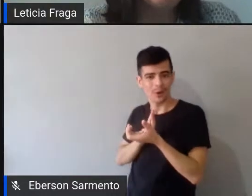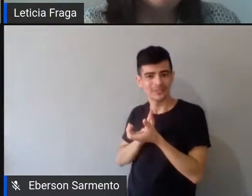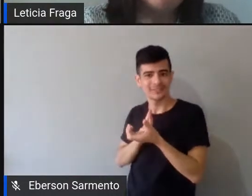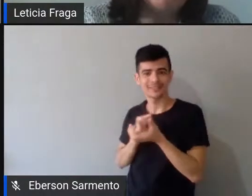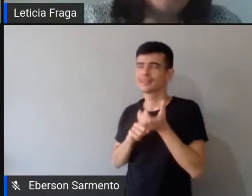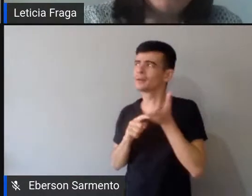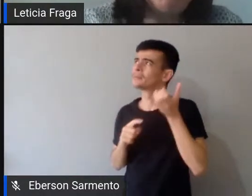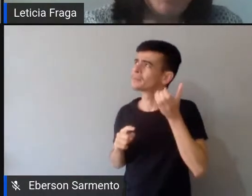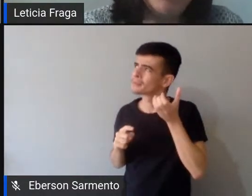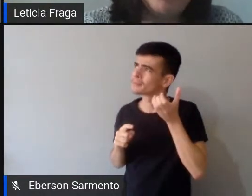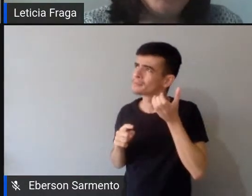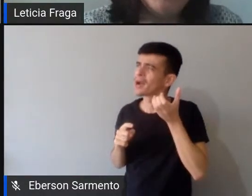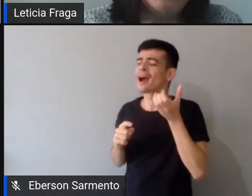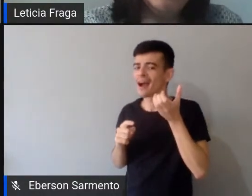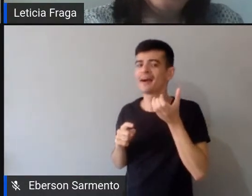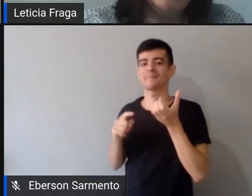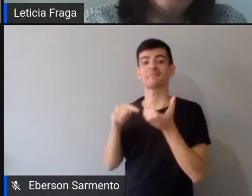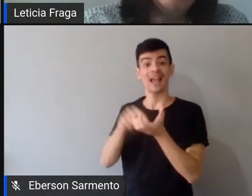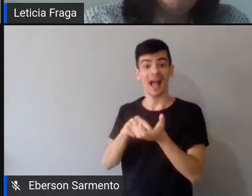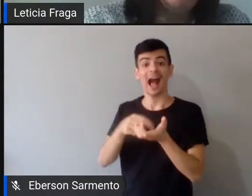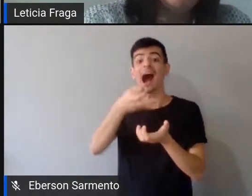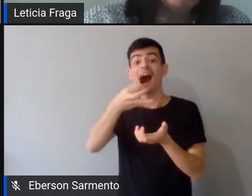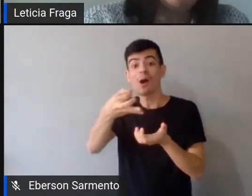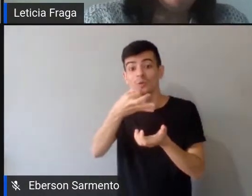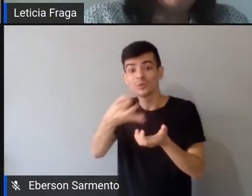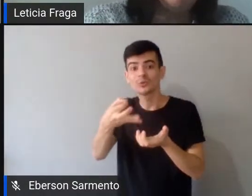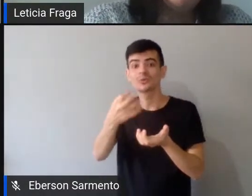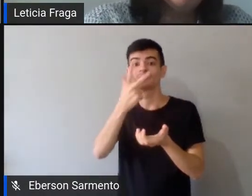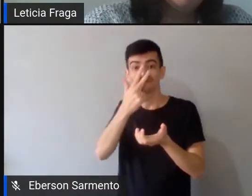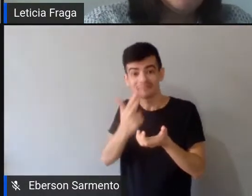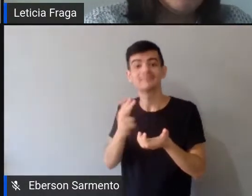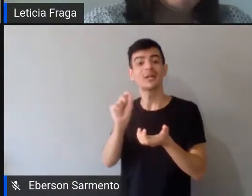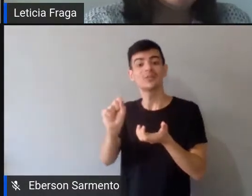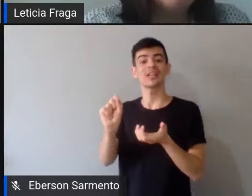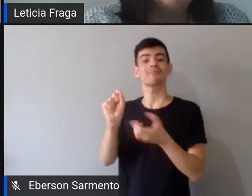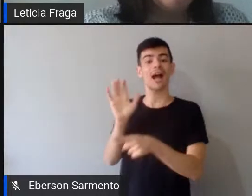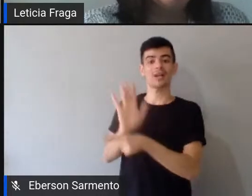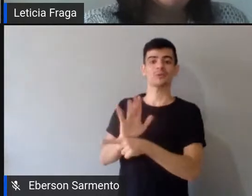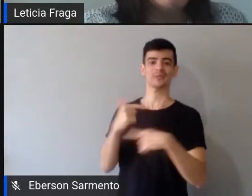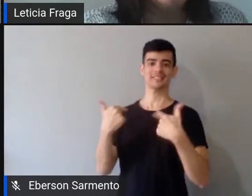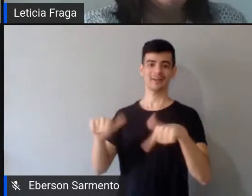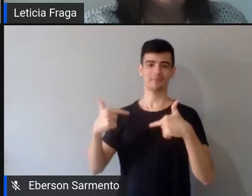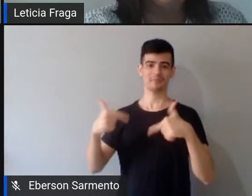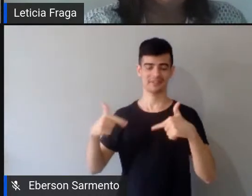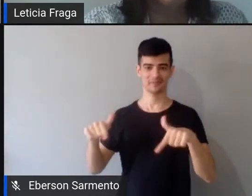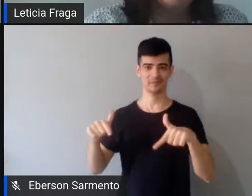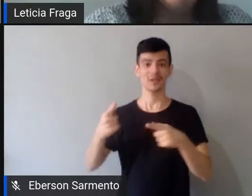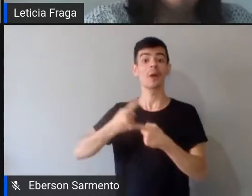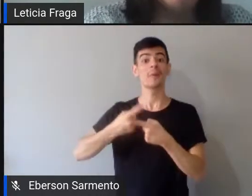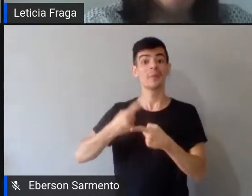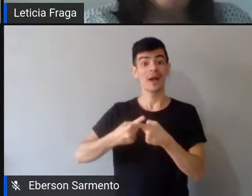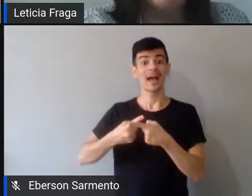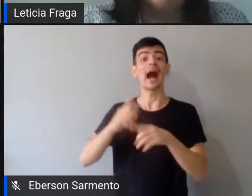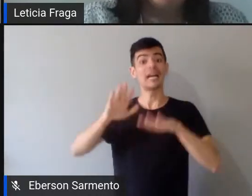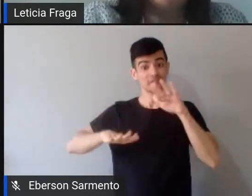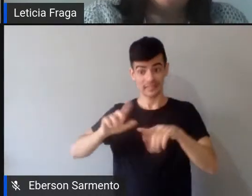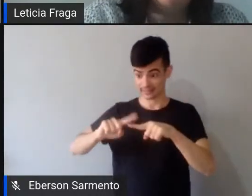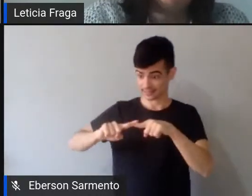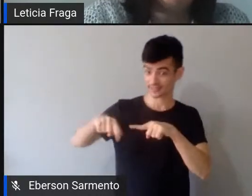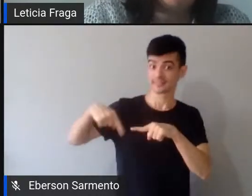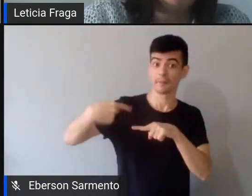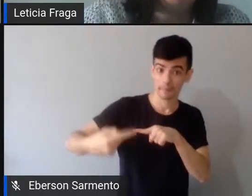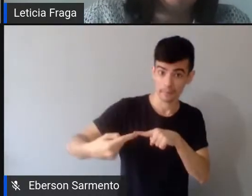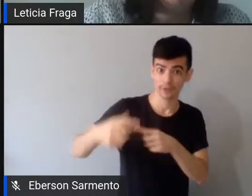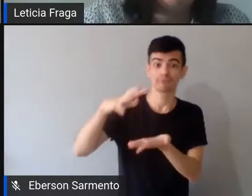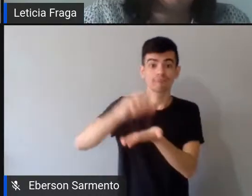então, os áudios, por exemplo, fazem parte do nosso trabalho, e depois, às vezes, a gente leva para a escrita. Nós construímos um